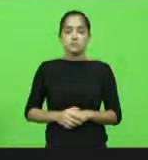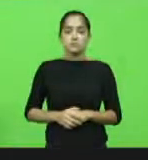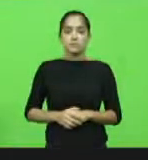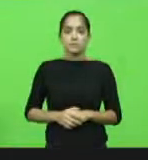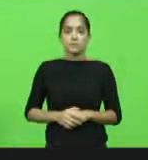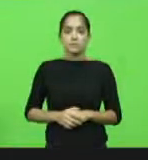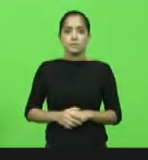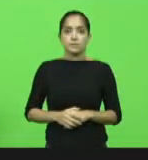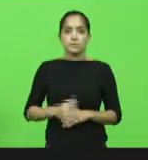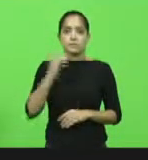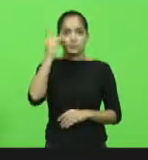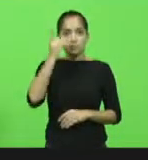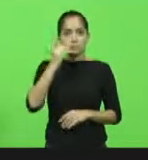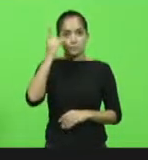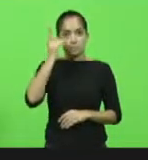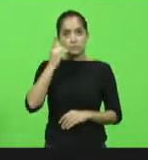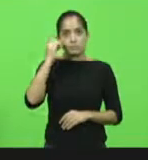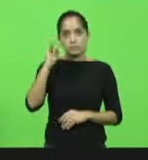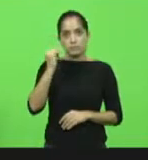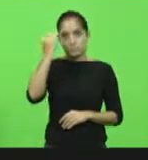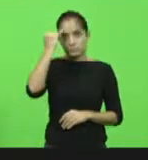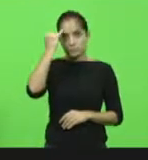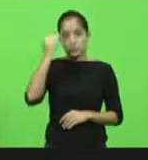Como vota a deputada Jair Mioto?